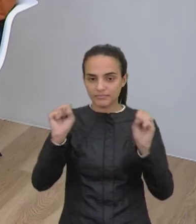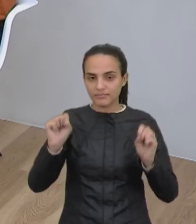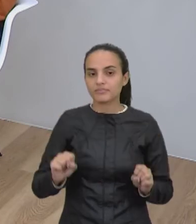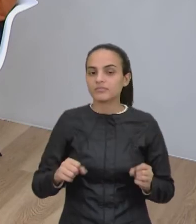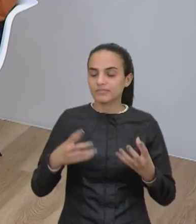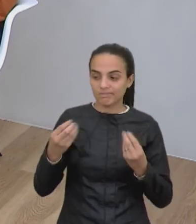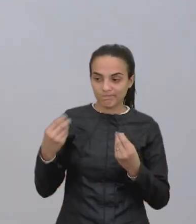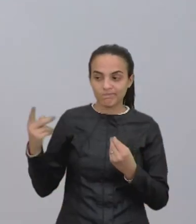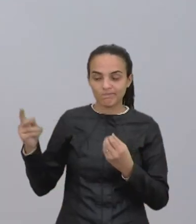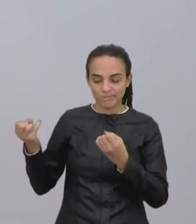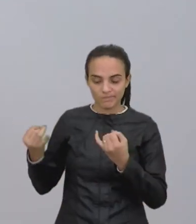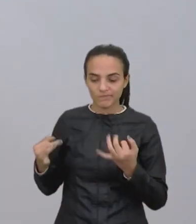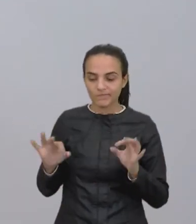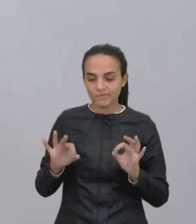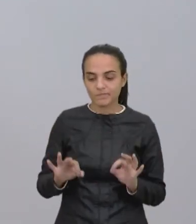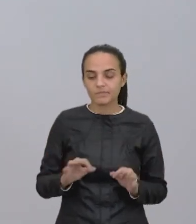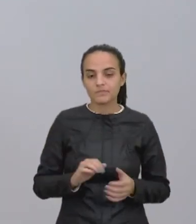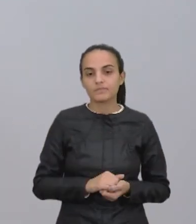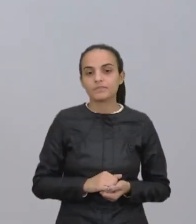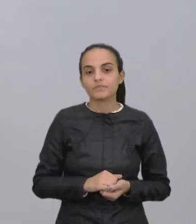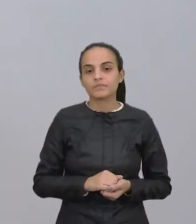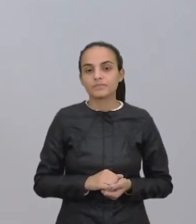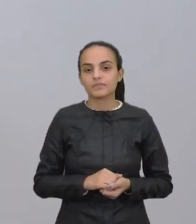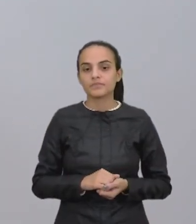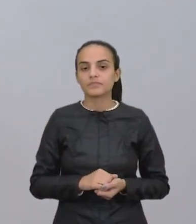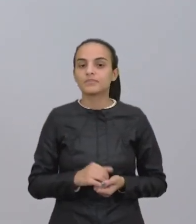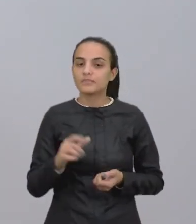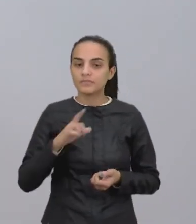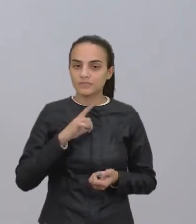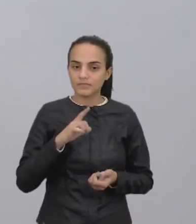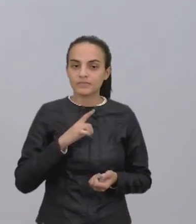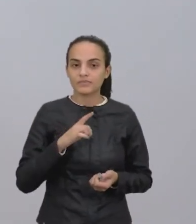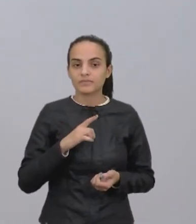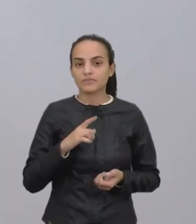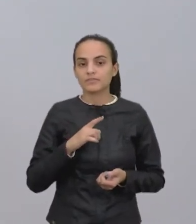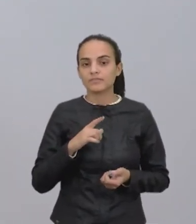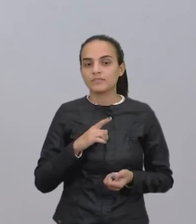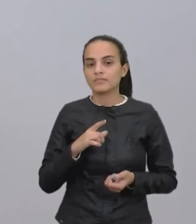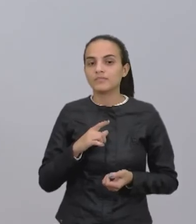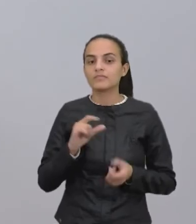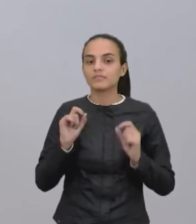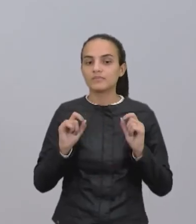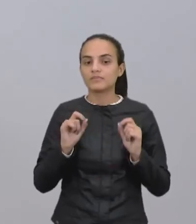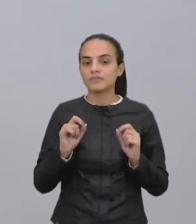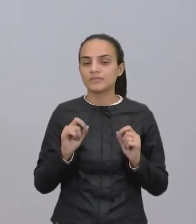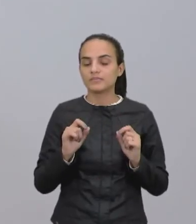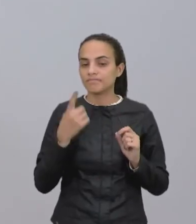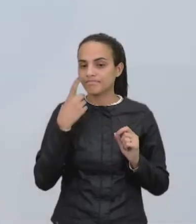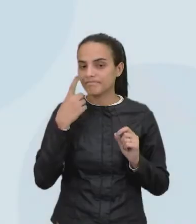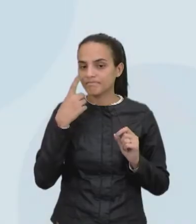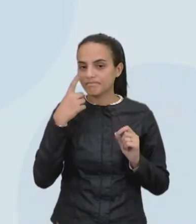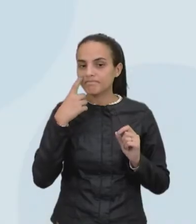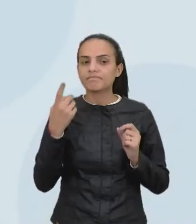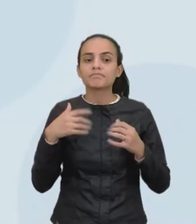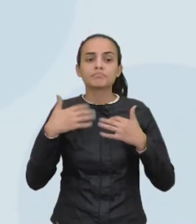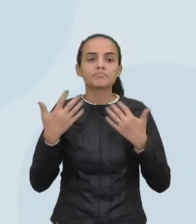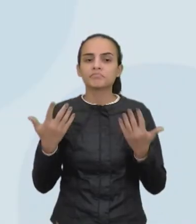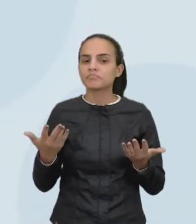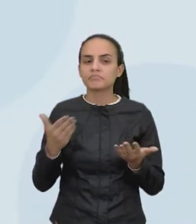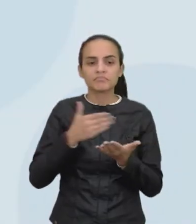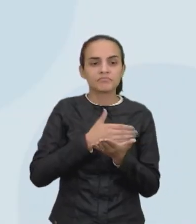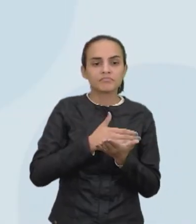bem lembrado isso, Evê. E aí, né, a gente tem aí uma discrepância, né. Então, olha só, quando será que